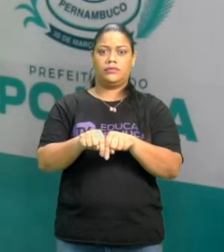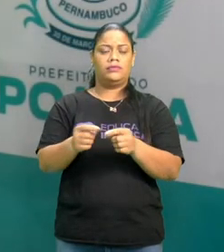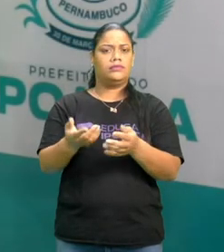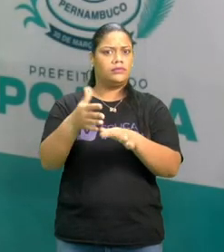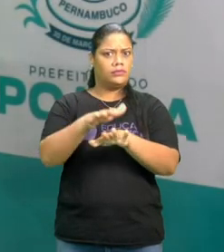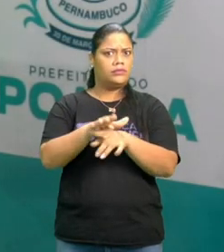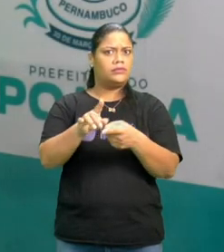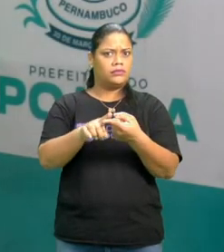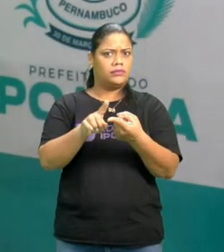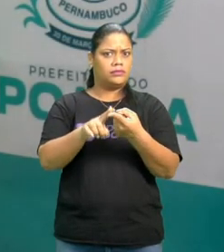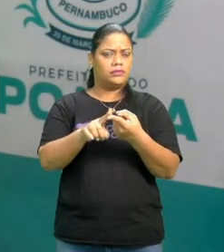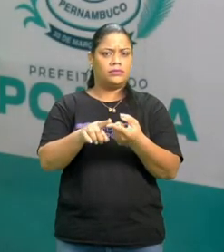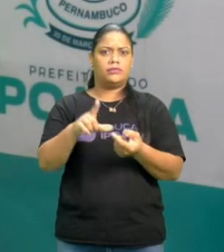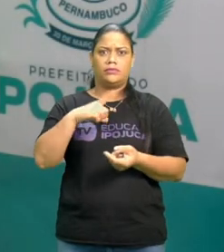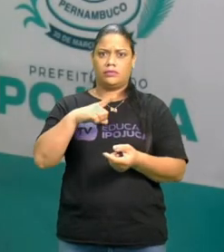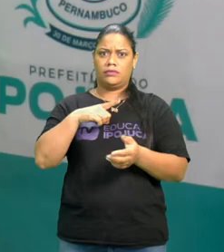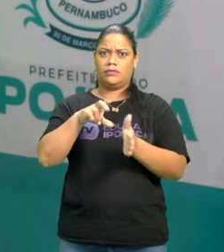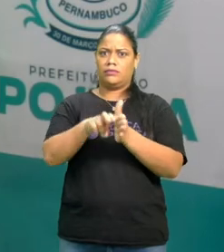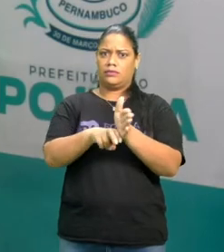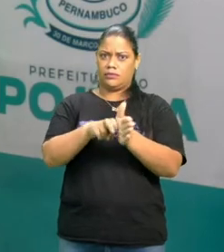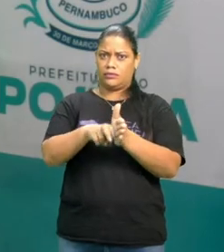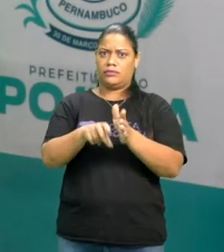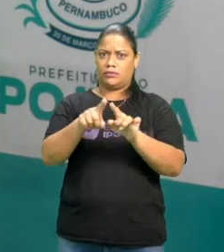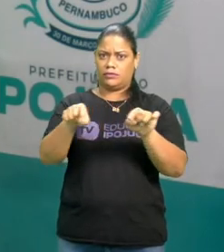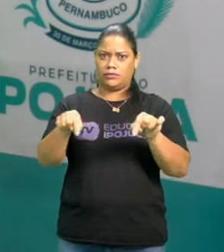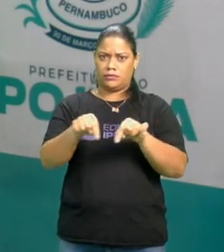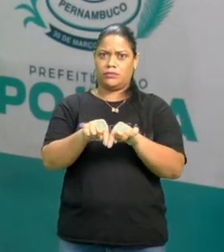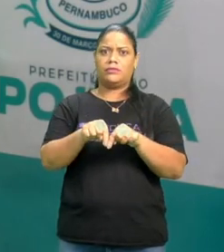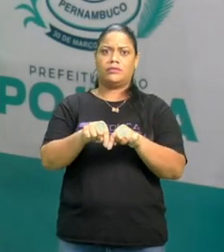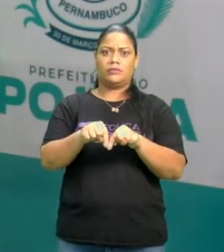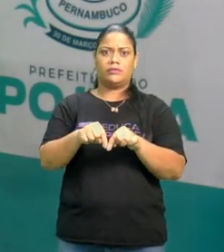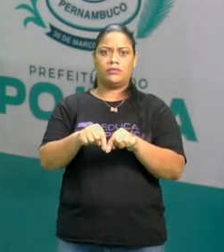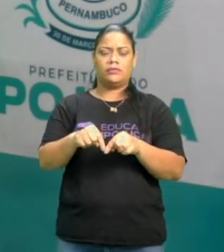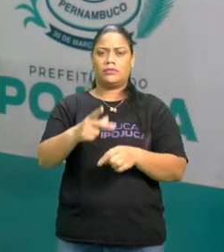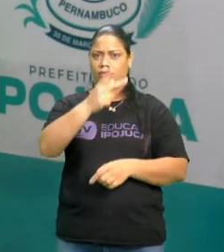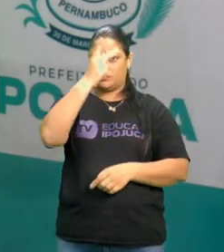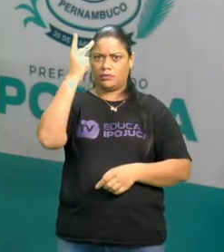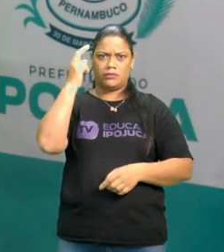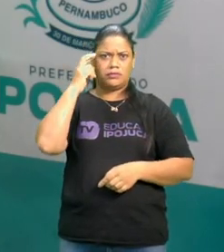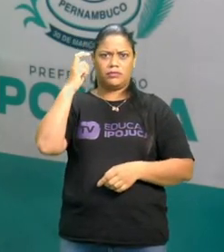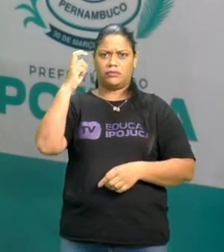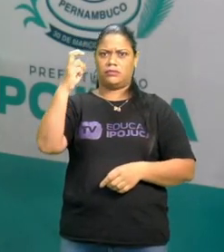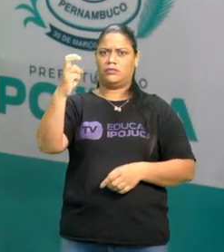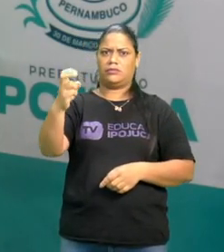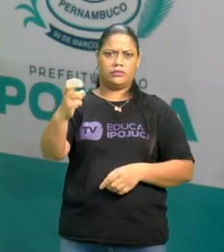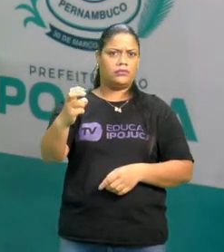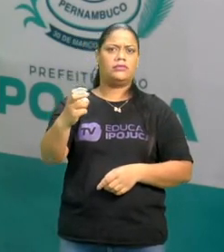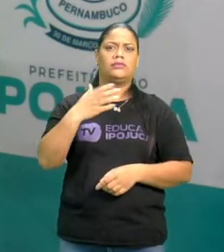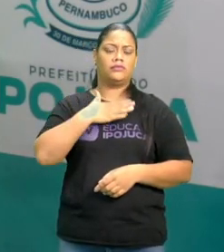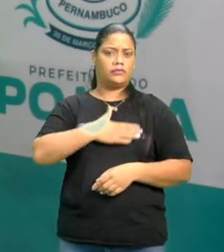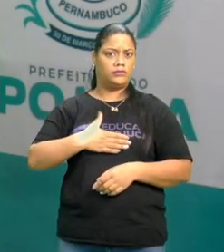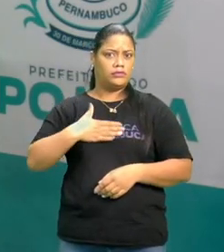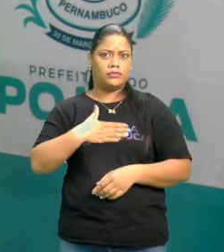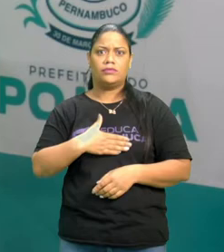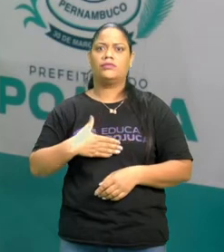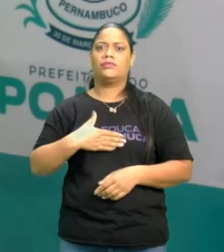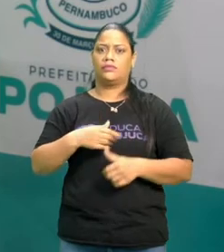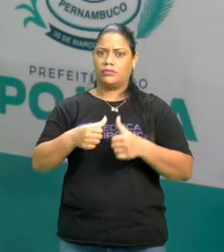Inclusive, salientando, eu tenho um cadeirante na minha sala de aula e é uma pessoa super inteligente, participativa